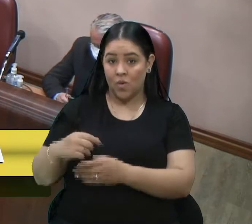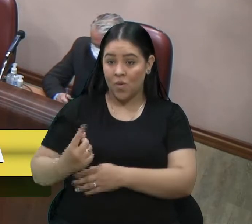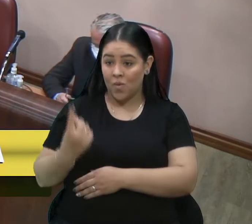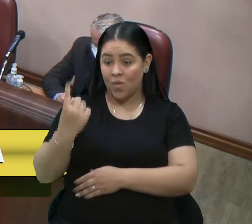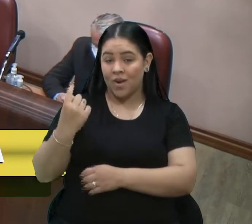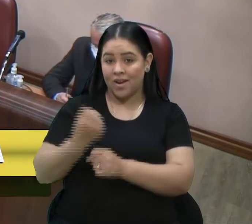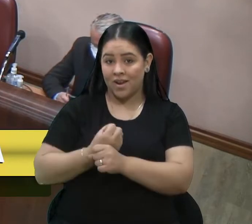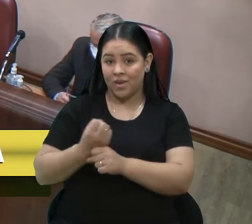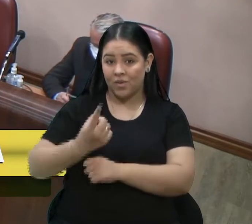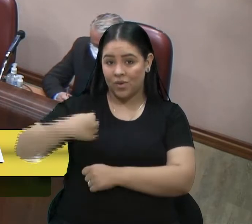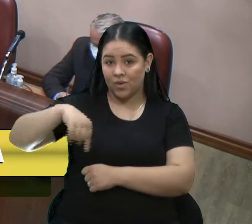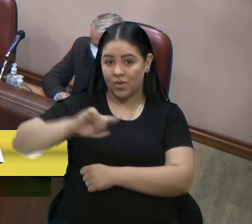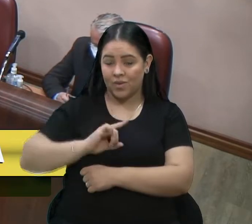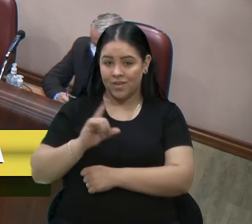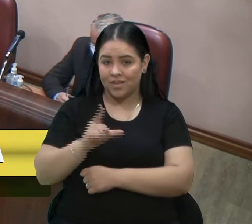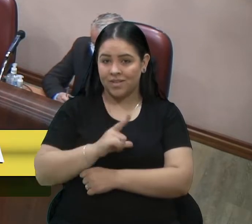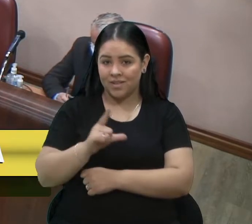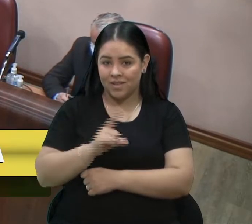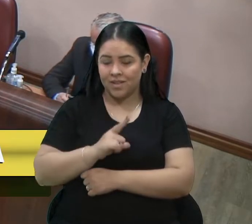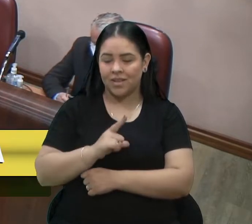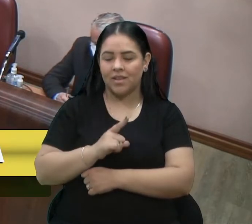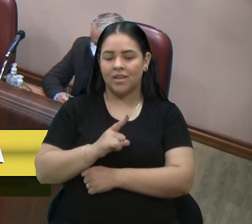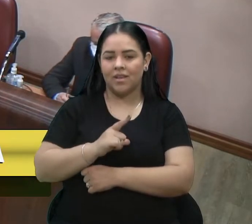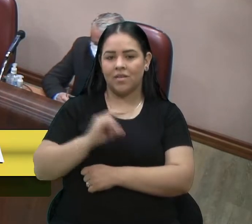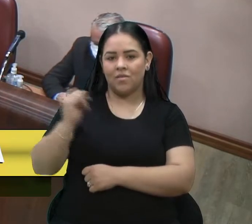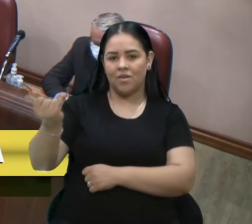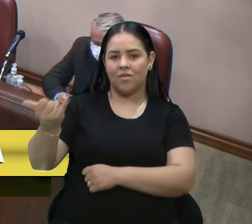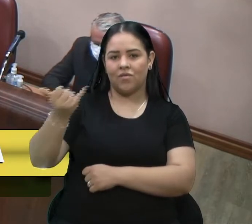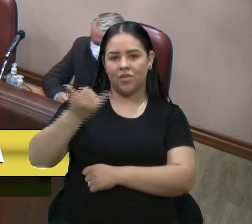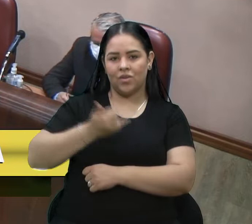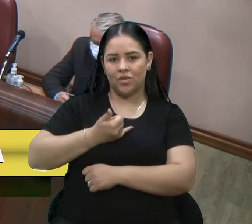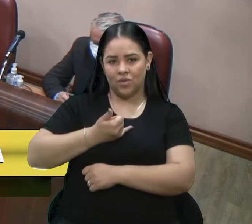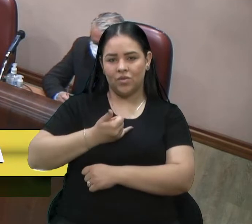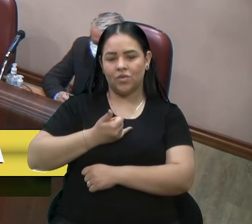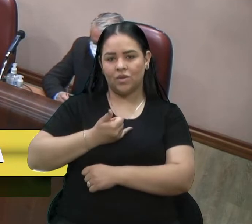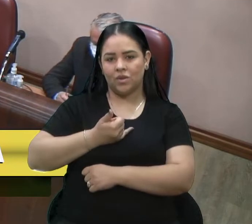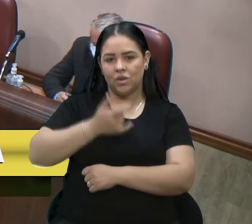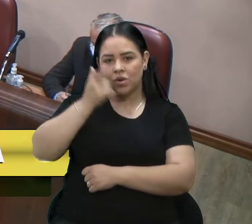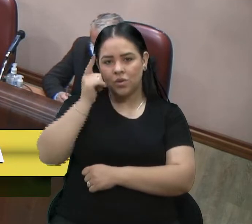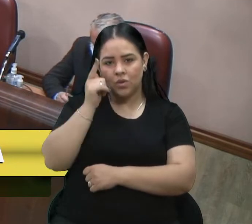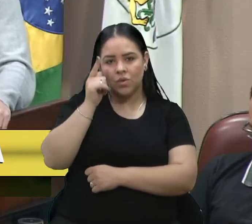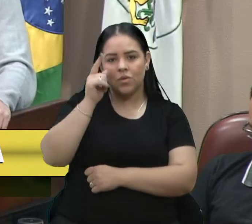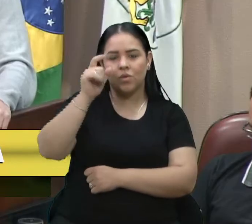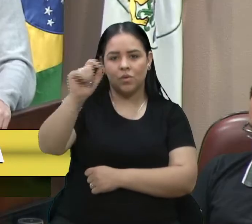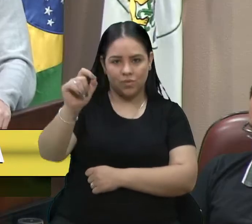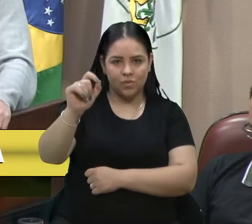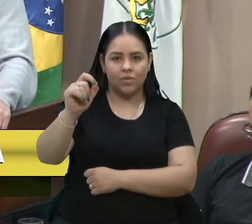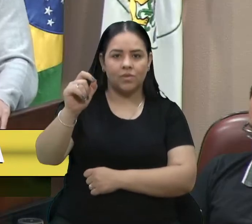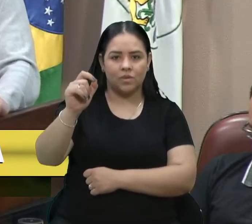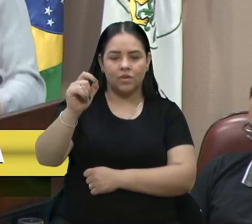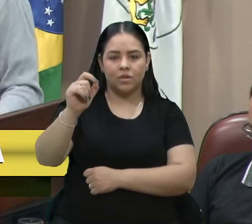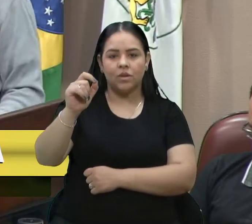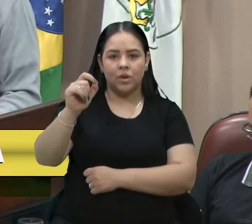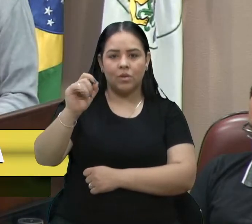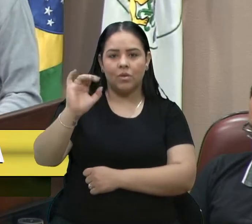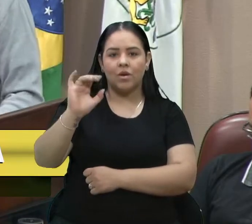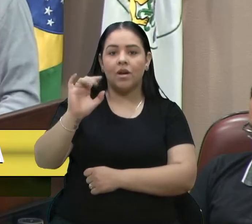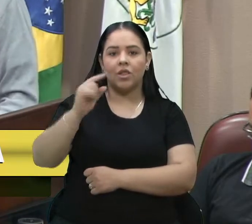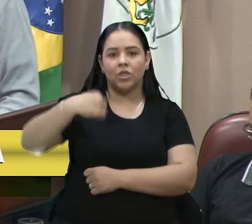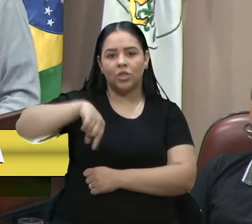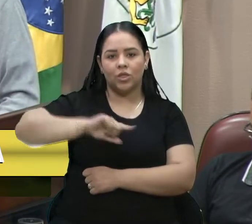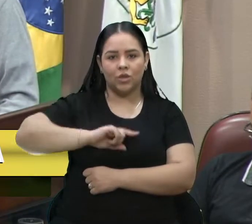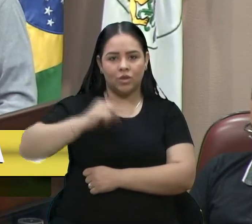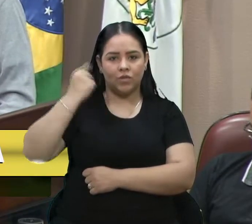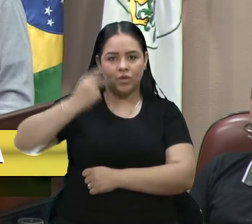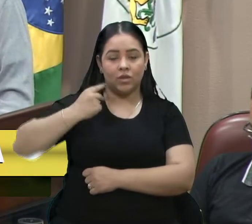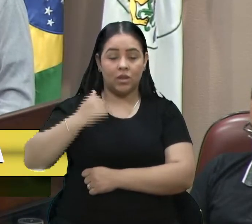tivemos a doce notícia de ter logrado o êxito, então, na conquista do nosso mandato. Então, eu fui eleito com